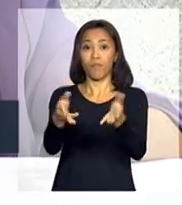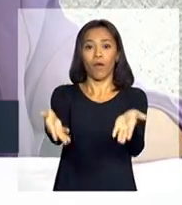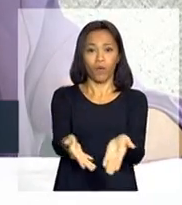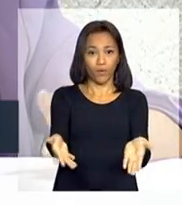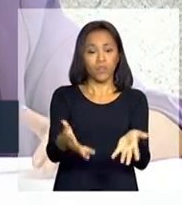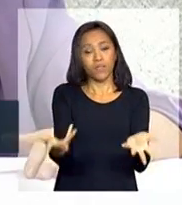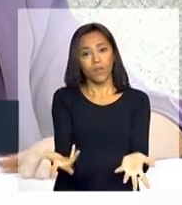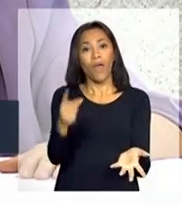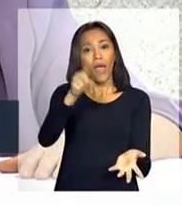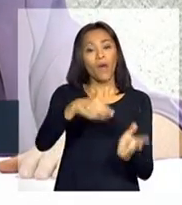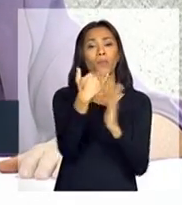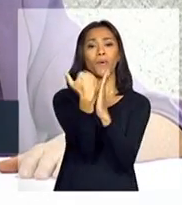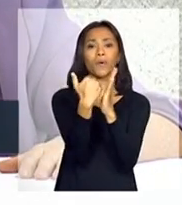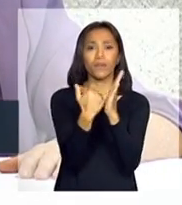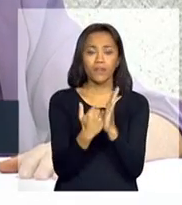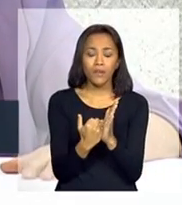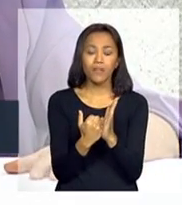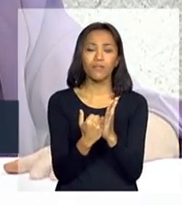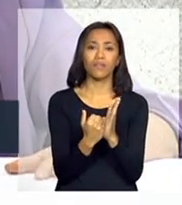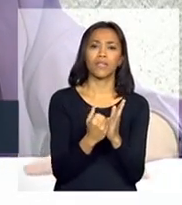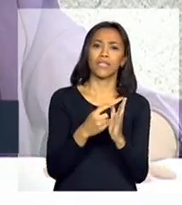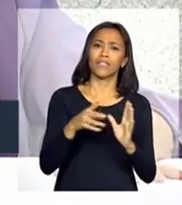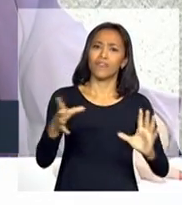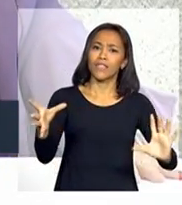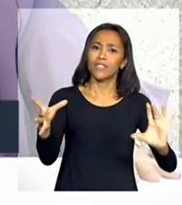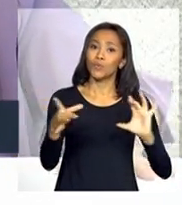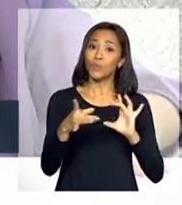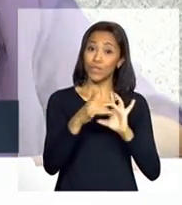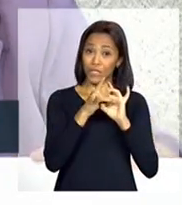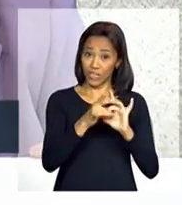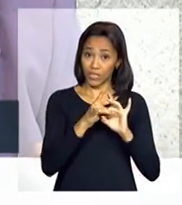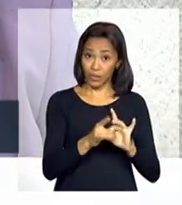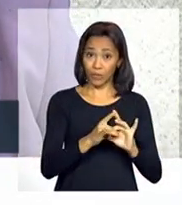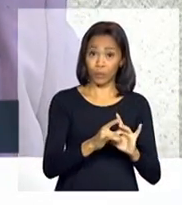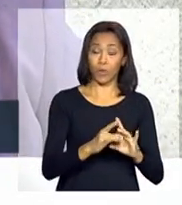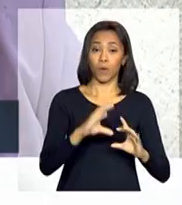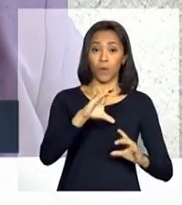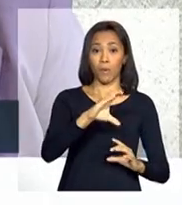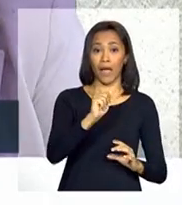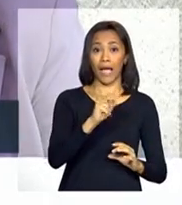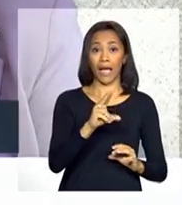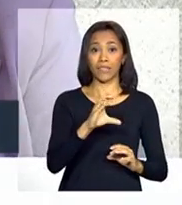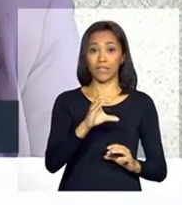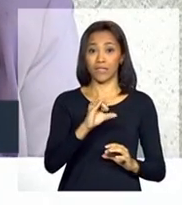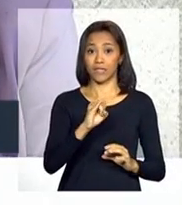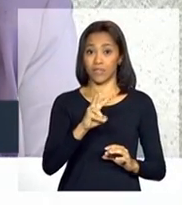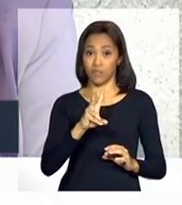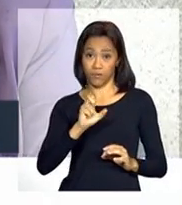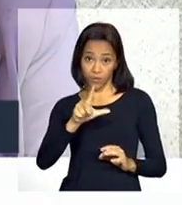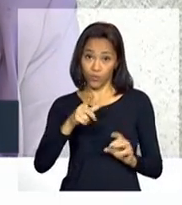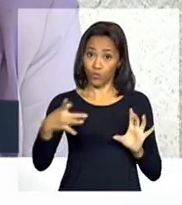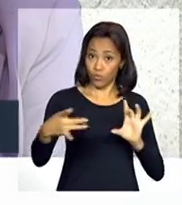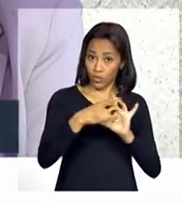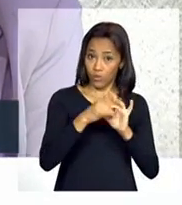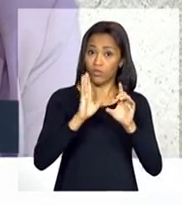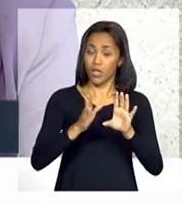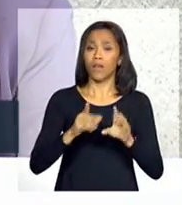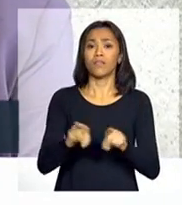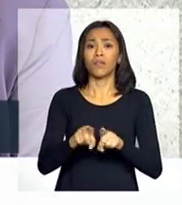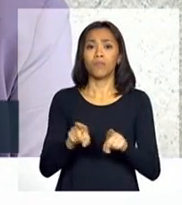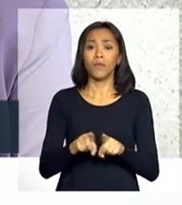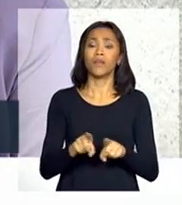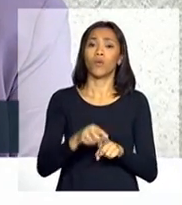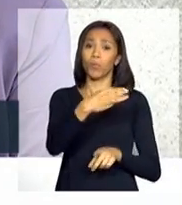vem gestado, junto com a Casa Civil, o Ministério do Planejamento, desde o ano